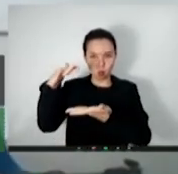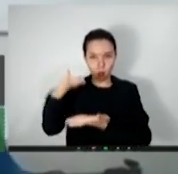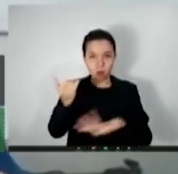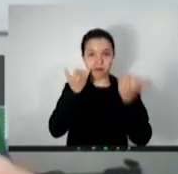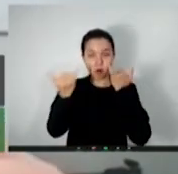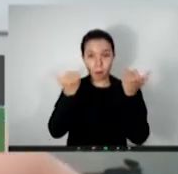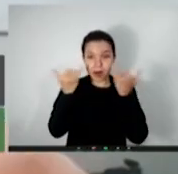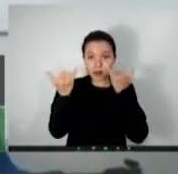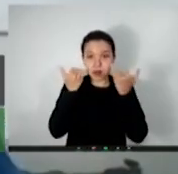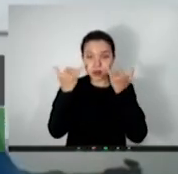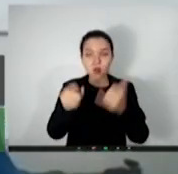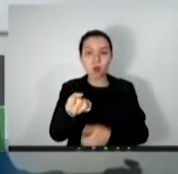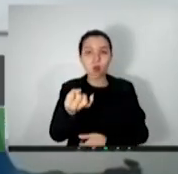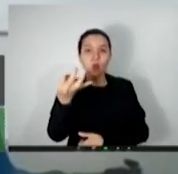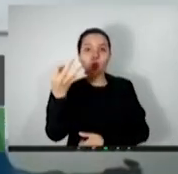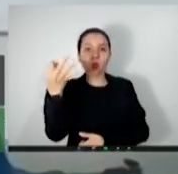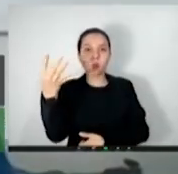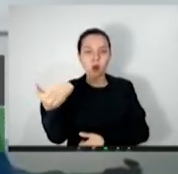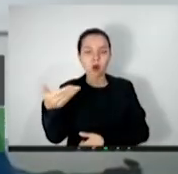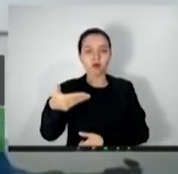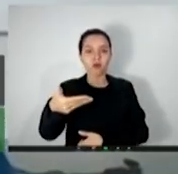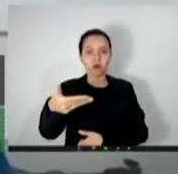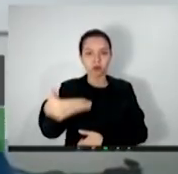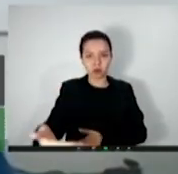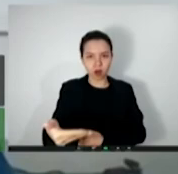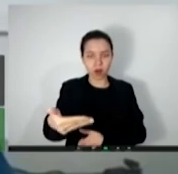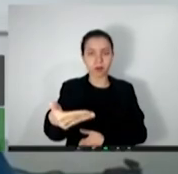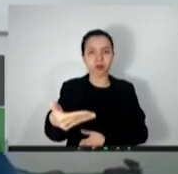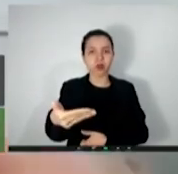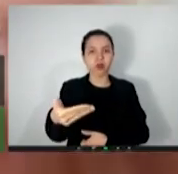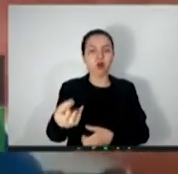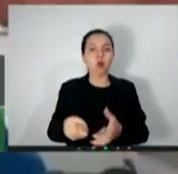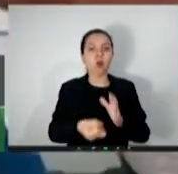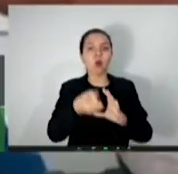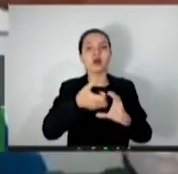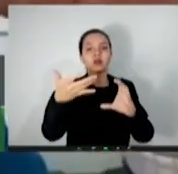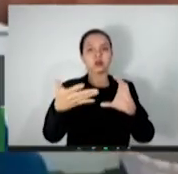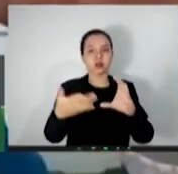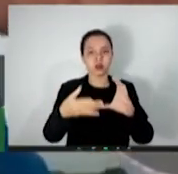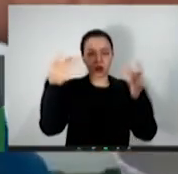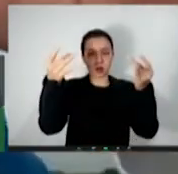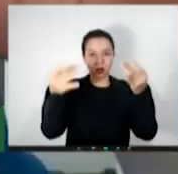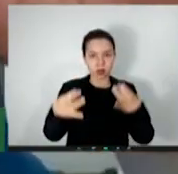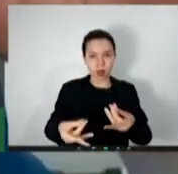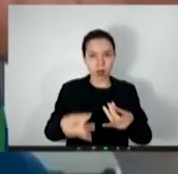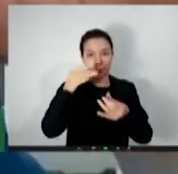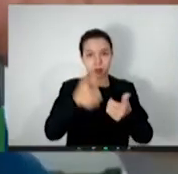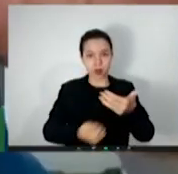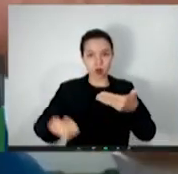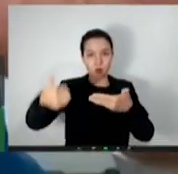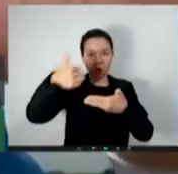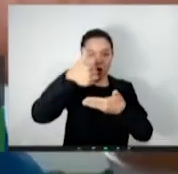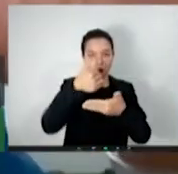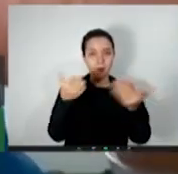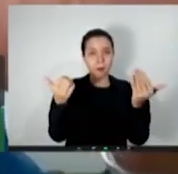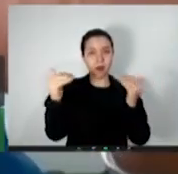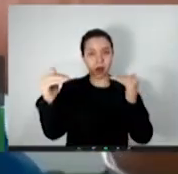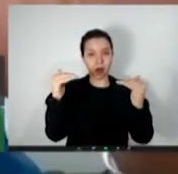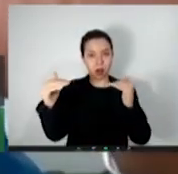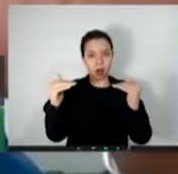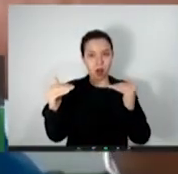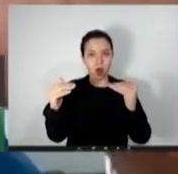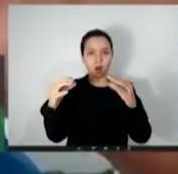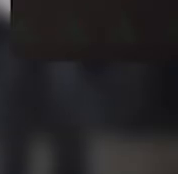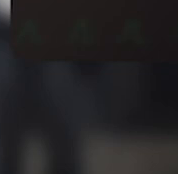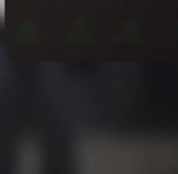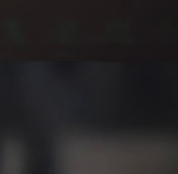poder colocar, conforme nossos critérios de prioridade, paralelo aos grupos prioritários que já estão